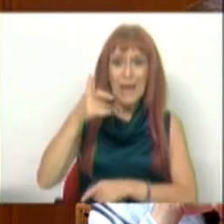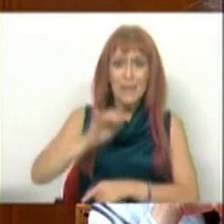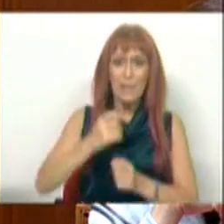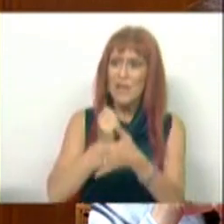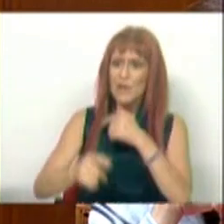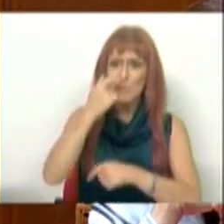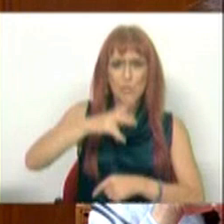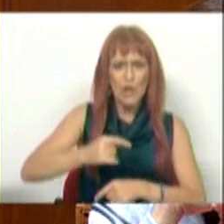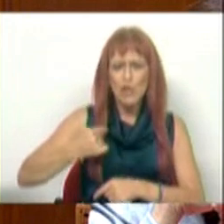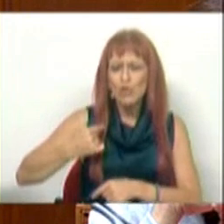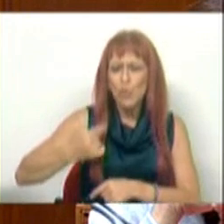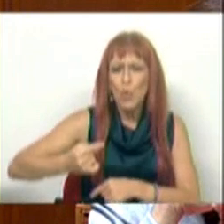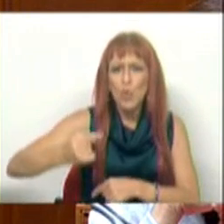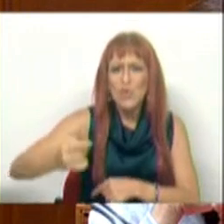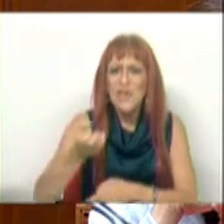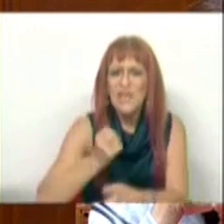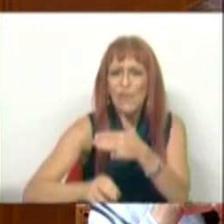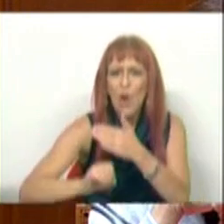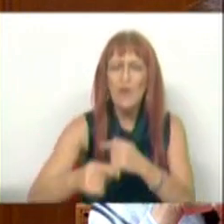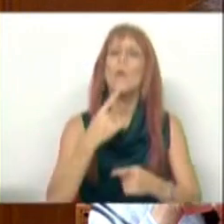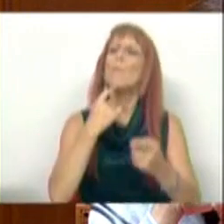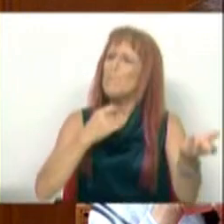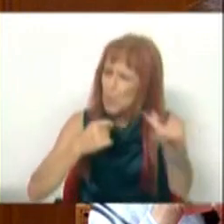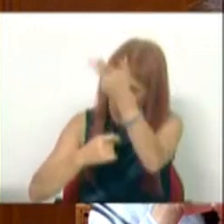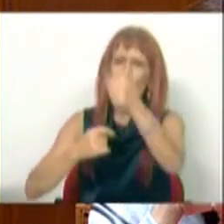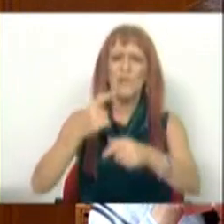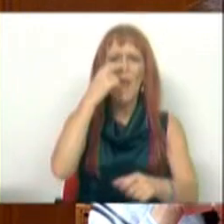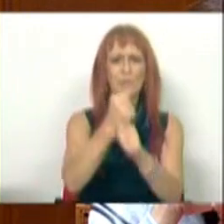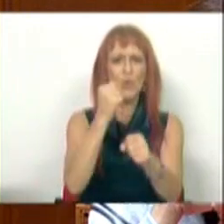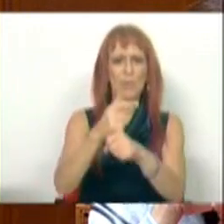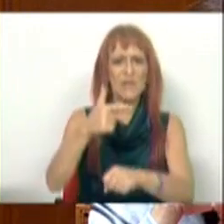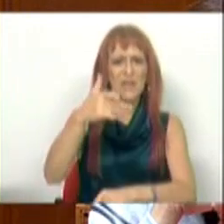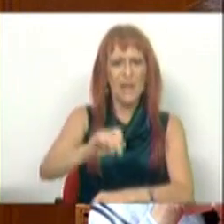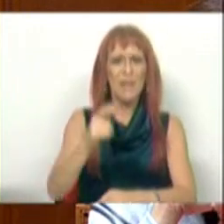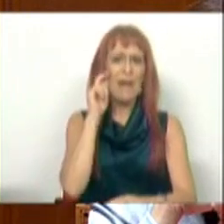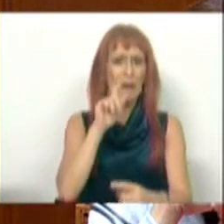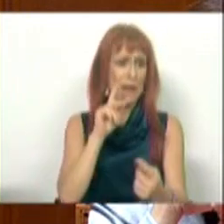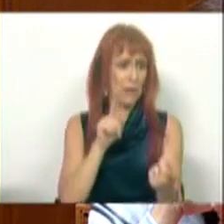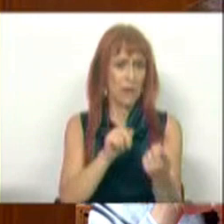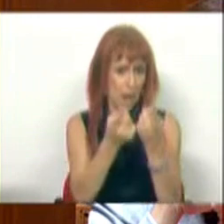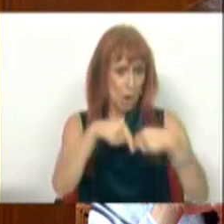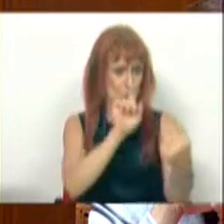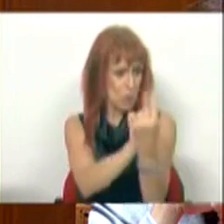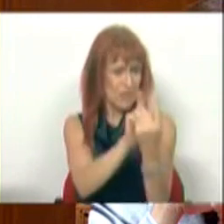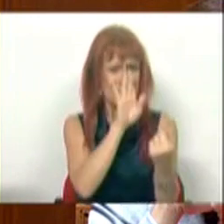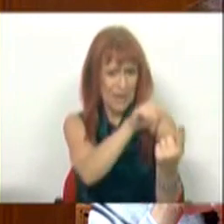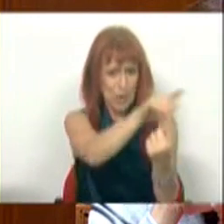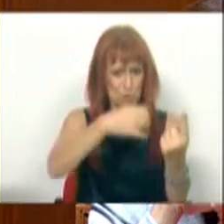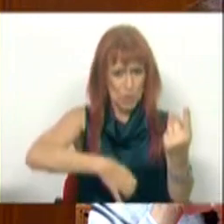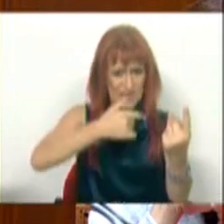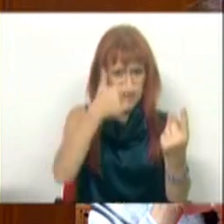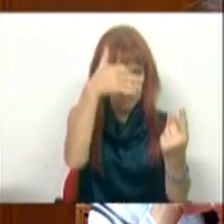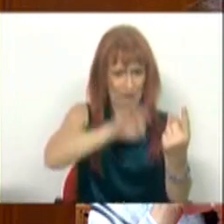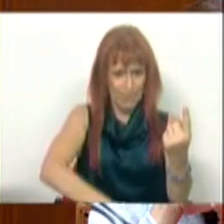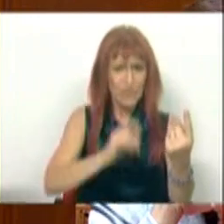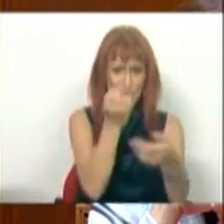TAP devolve aos portugueses todos os dias. Perguntem aos trabalhadores da TAP com quem reúnem se eles não sentem que